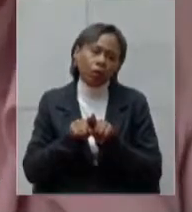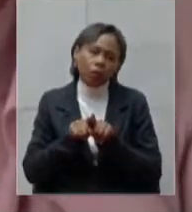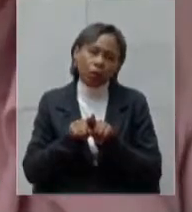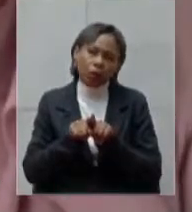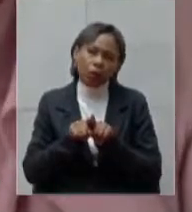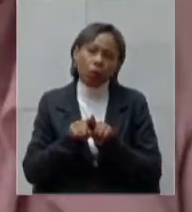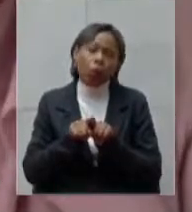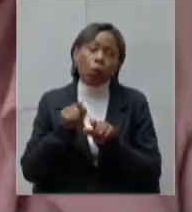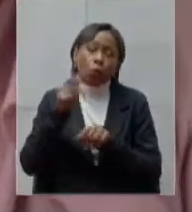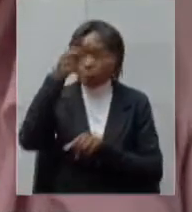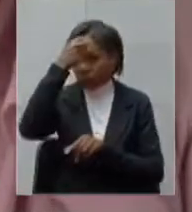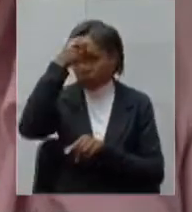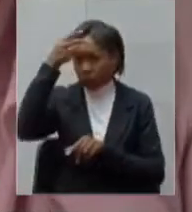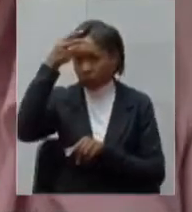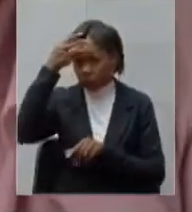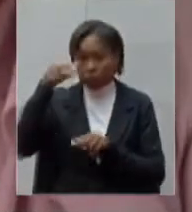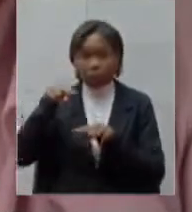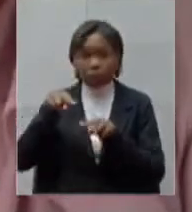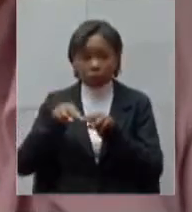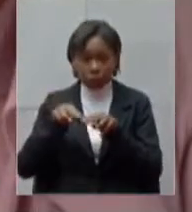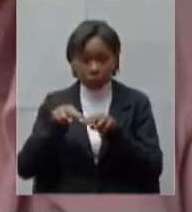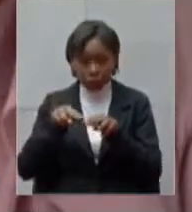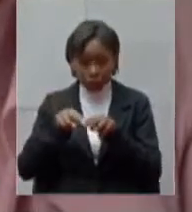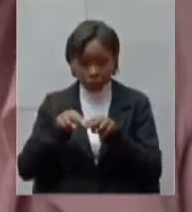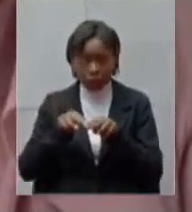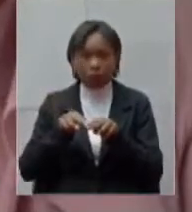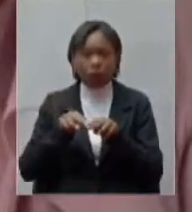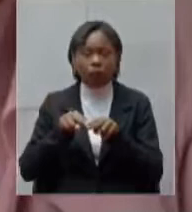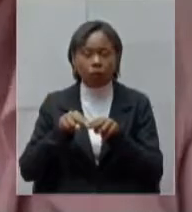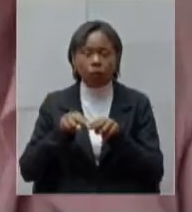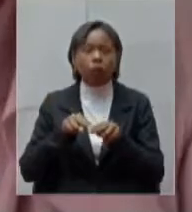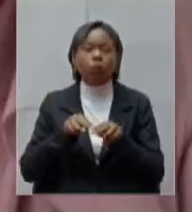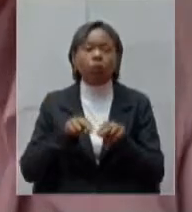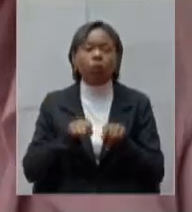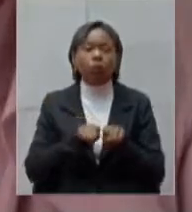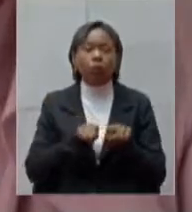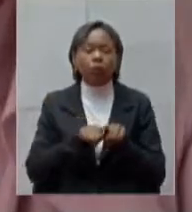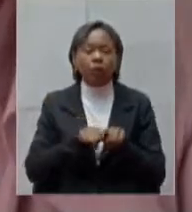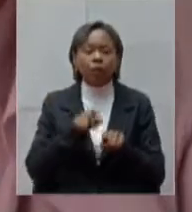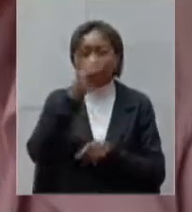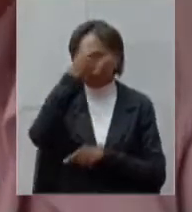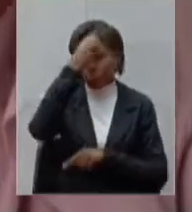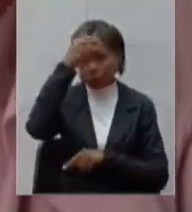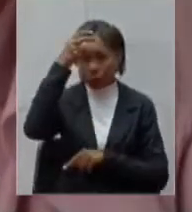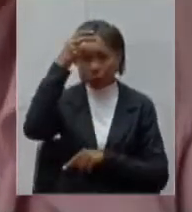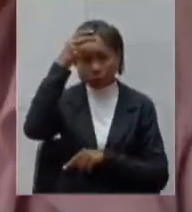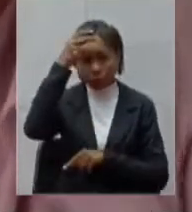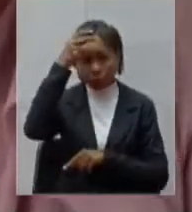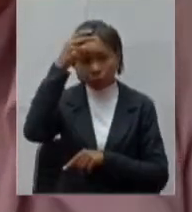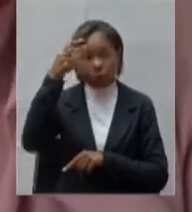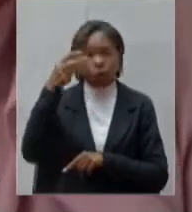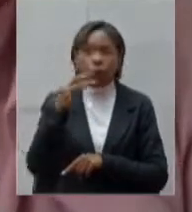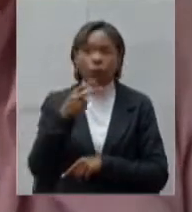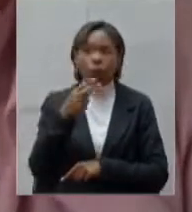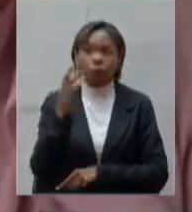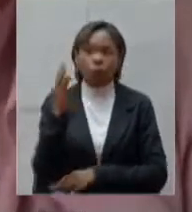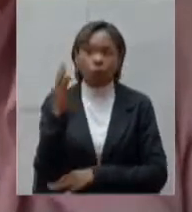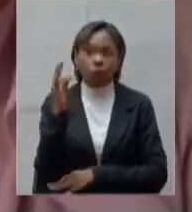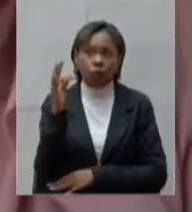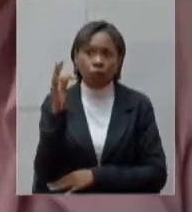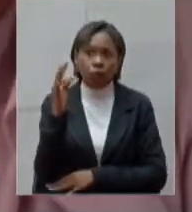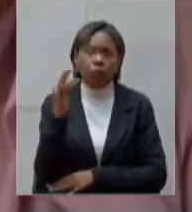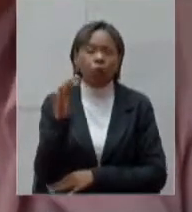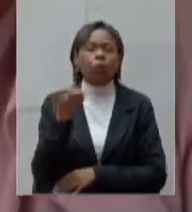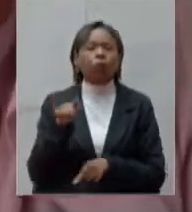Uberlândia o senhor Antônio Carlos Guedes Almas prefeito de Juiz de Fora o deputado ex